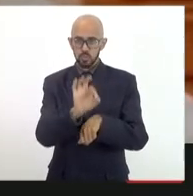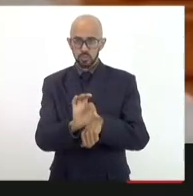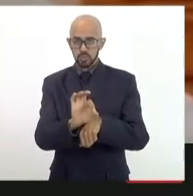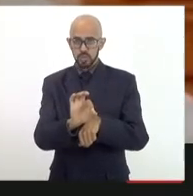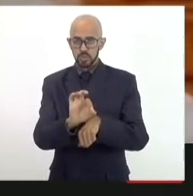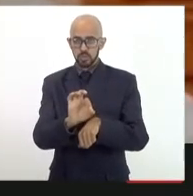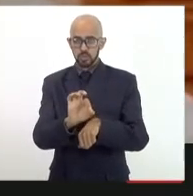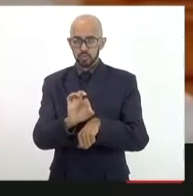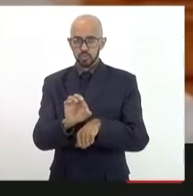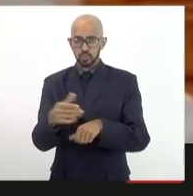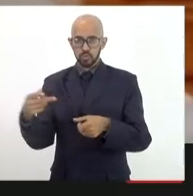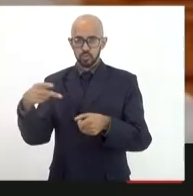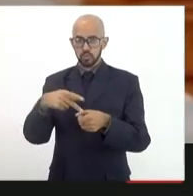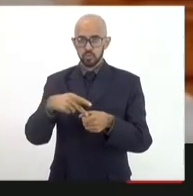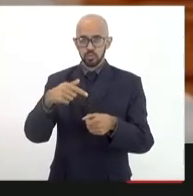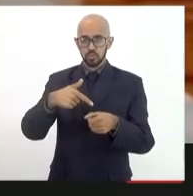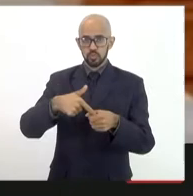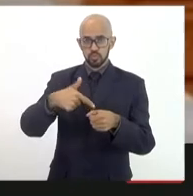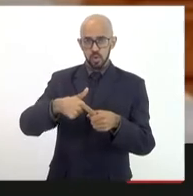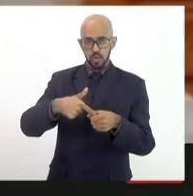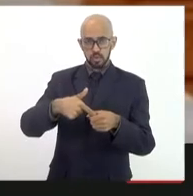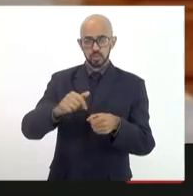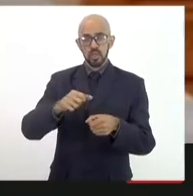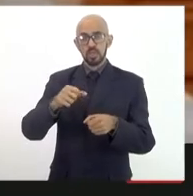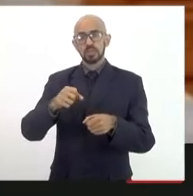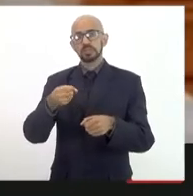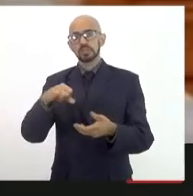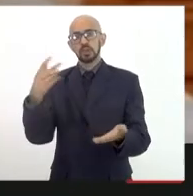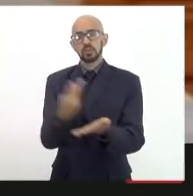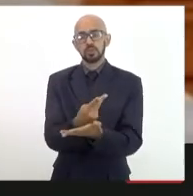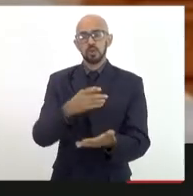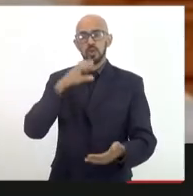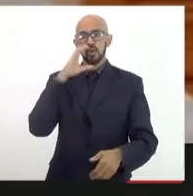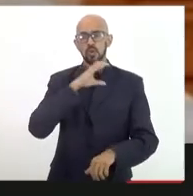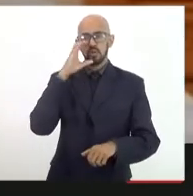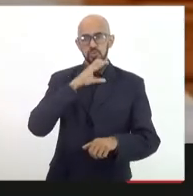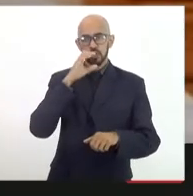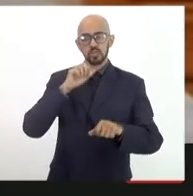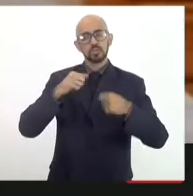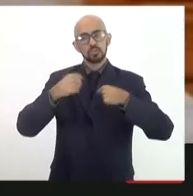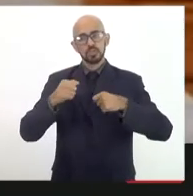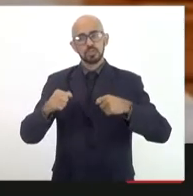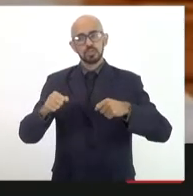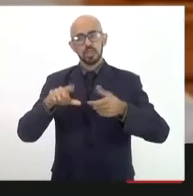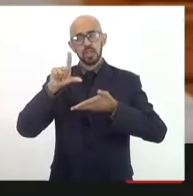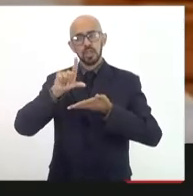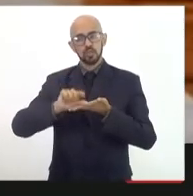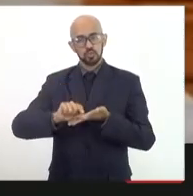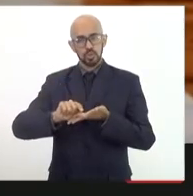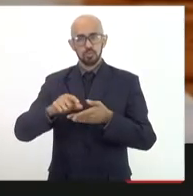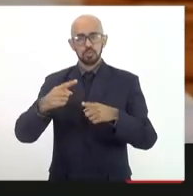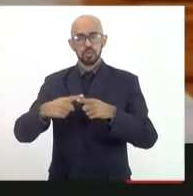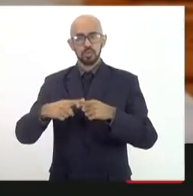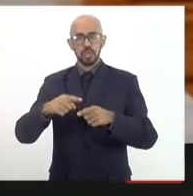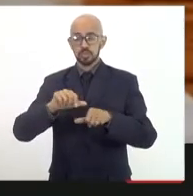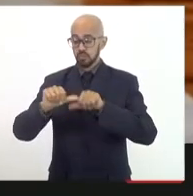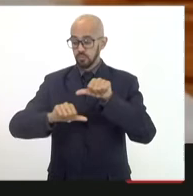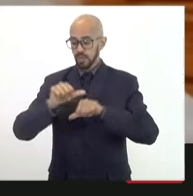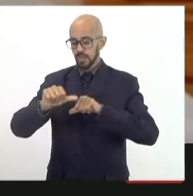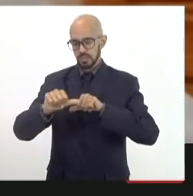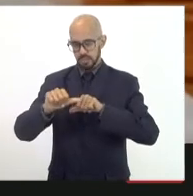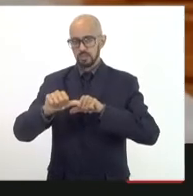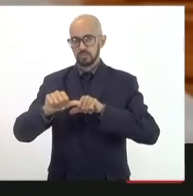como disse o Valdeca. Calamidade ou então uma redução no geral, porque como oscila muito e ali é uma